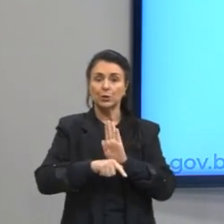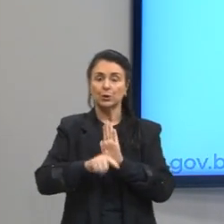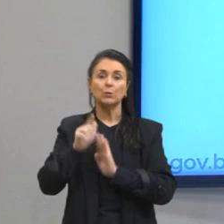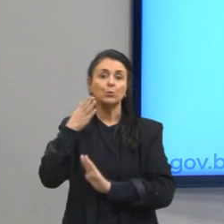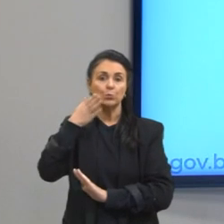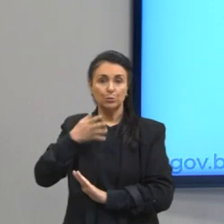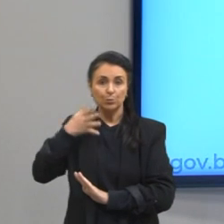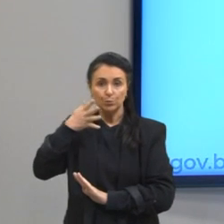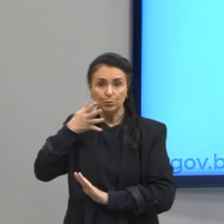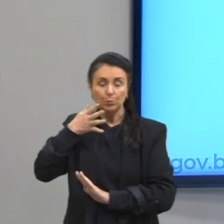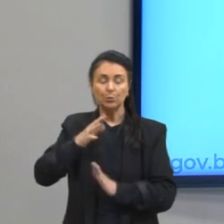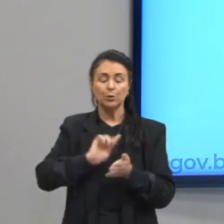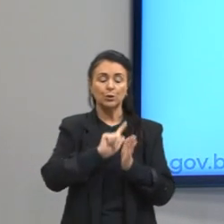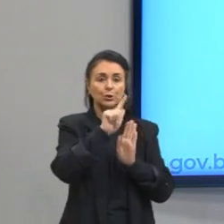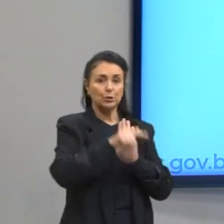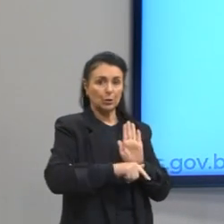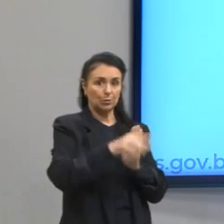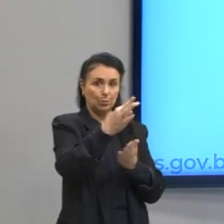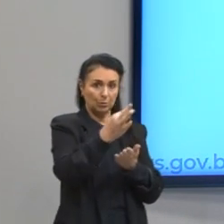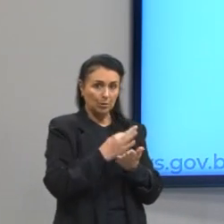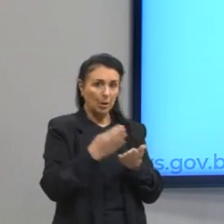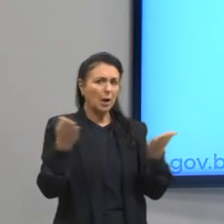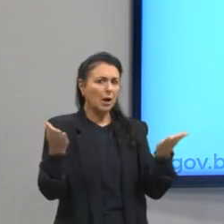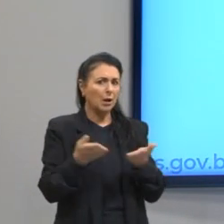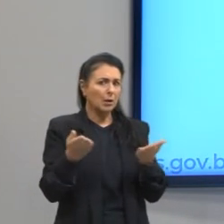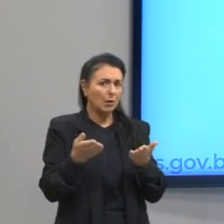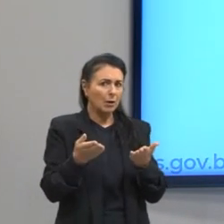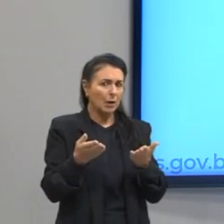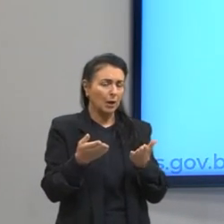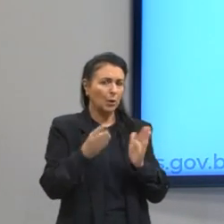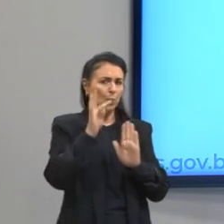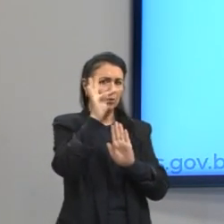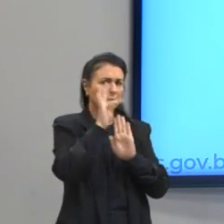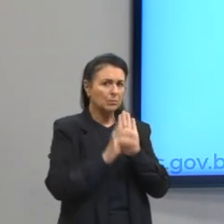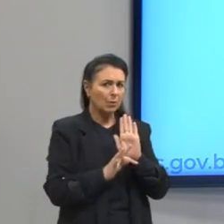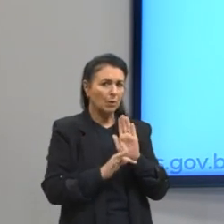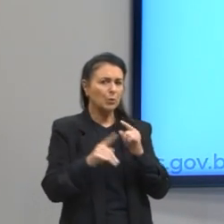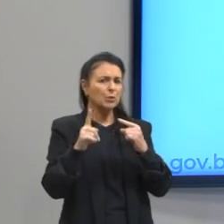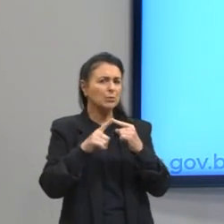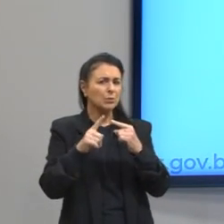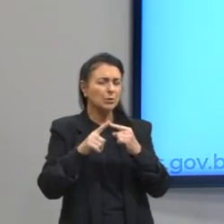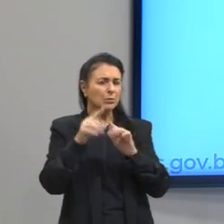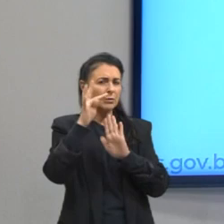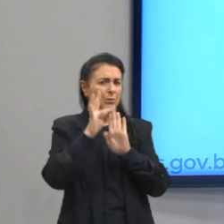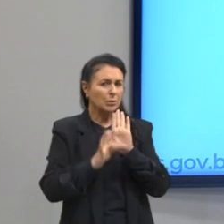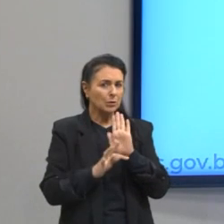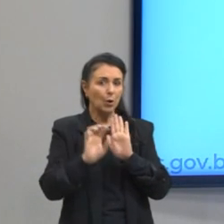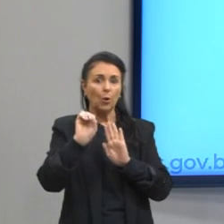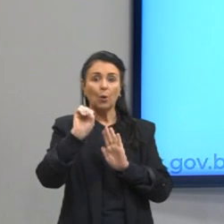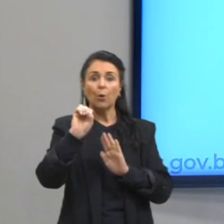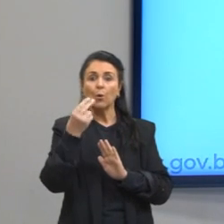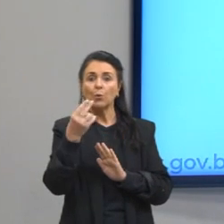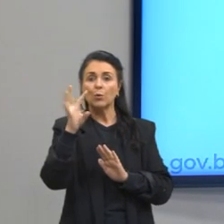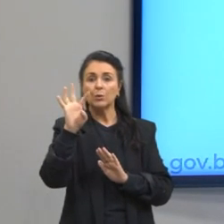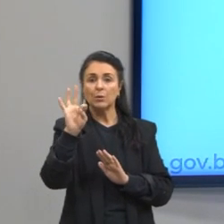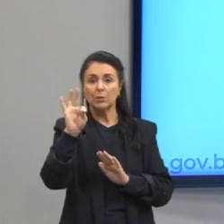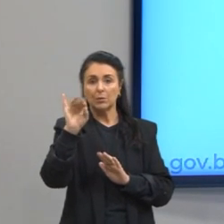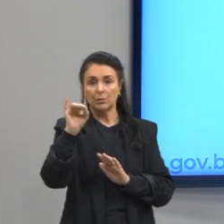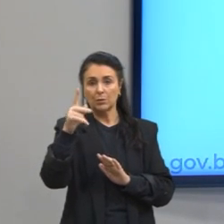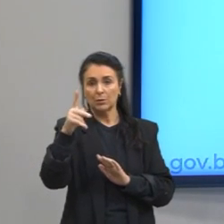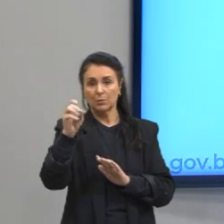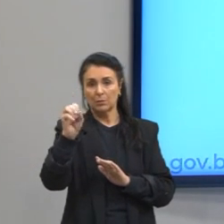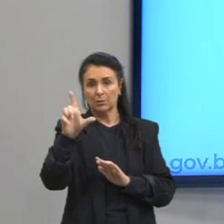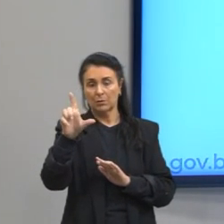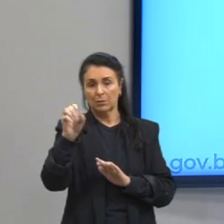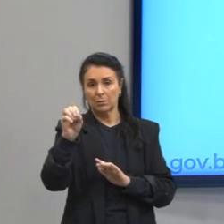textual. Agora, qual a diferença entre gênero textual e tipo textual ou tipologia textual? A